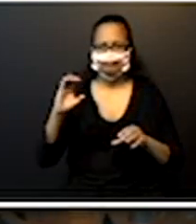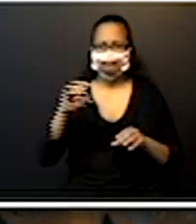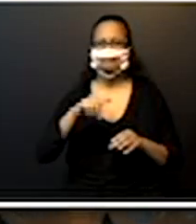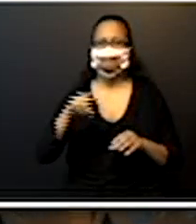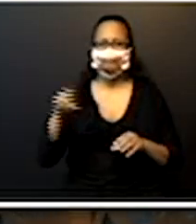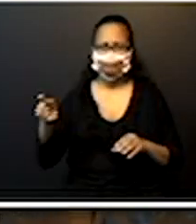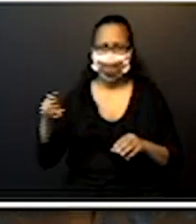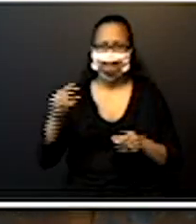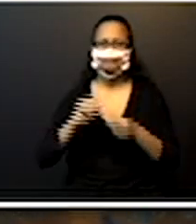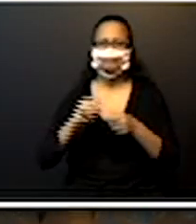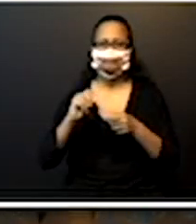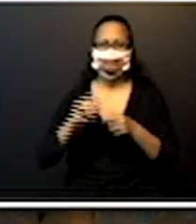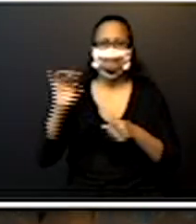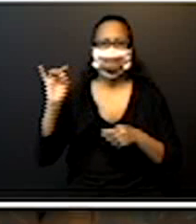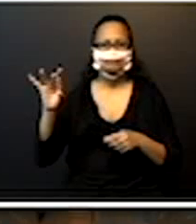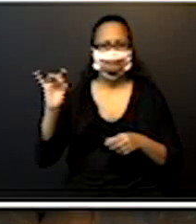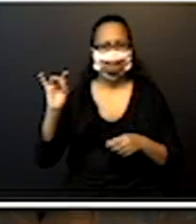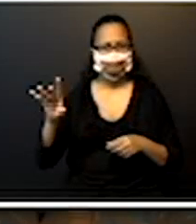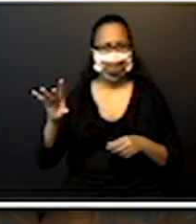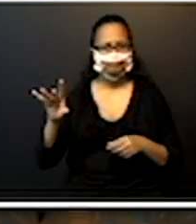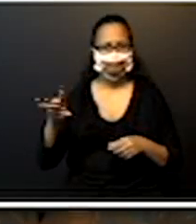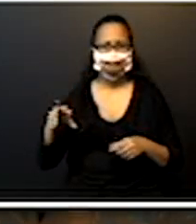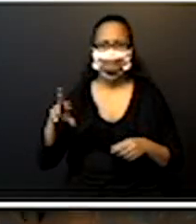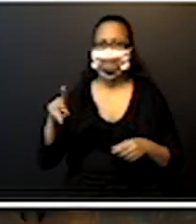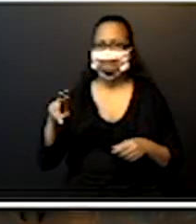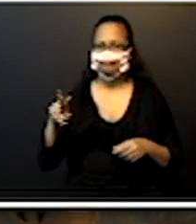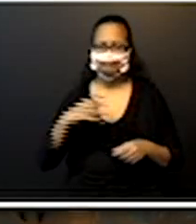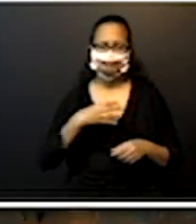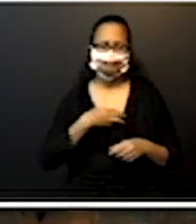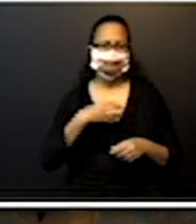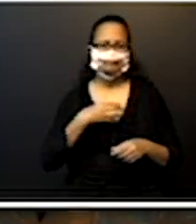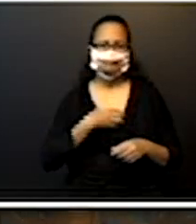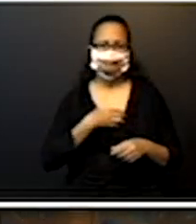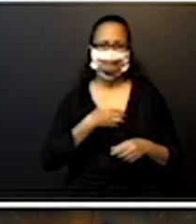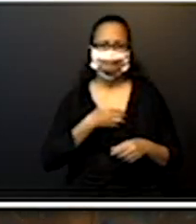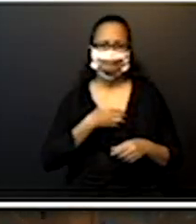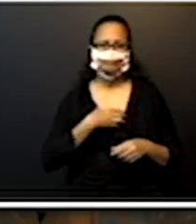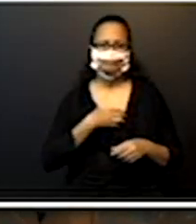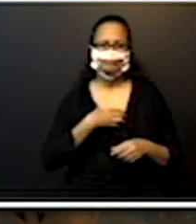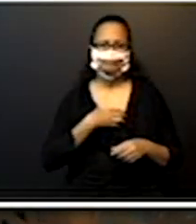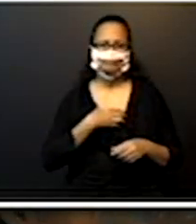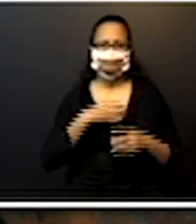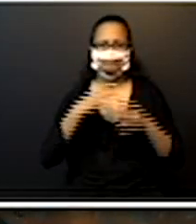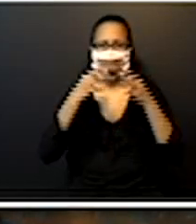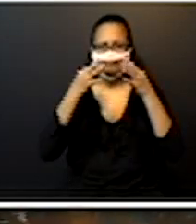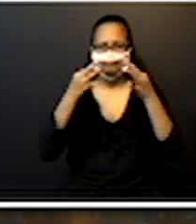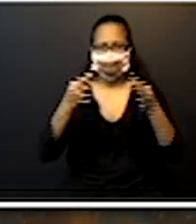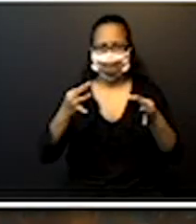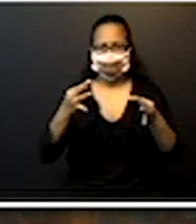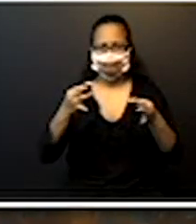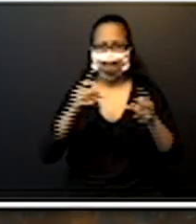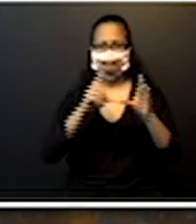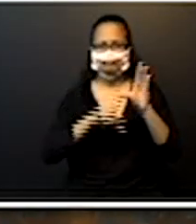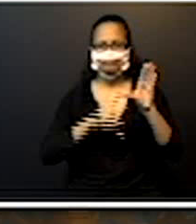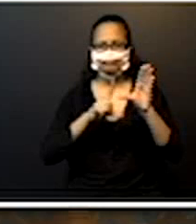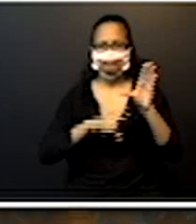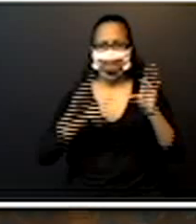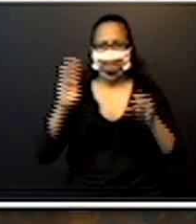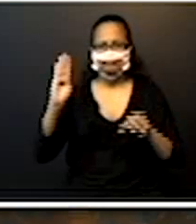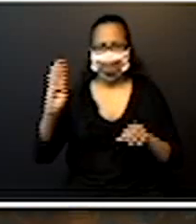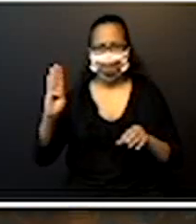é a mesma ideia, é o mesmo jeito de fazer, só prestando atenção que o B está falando de